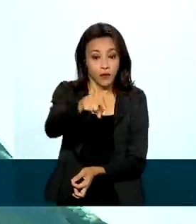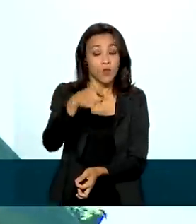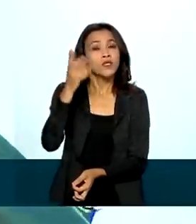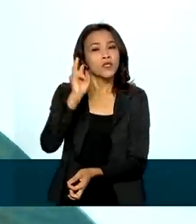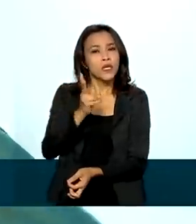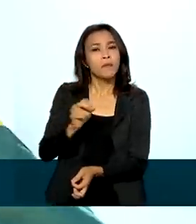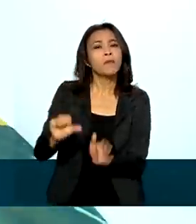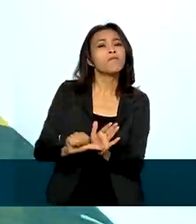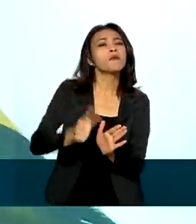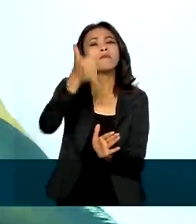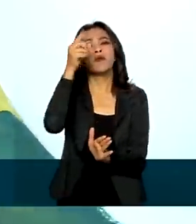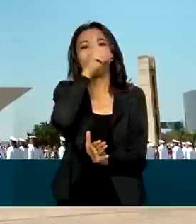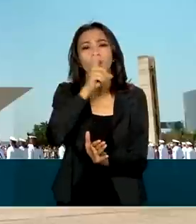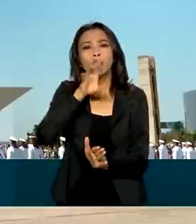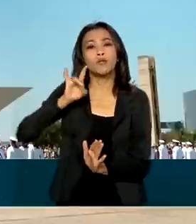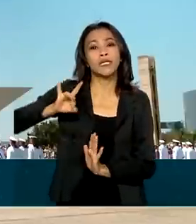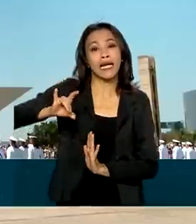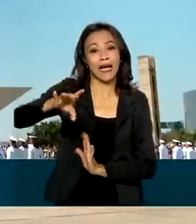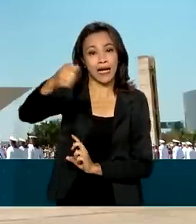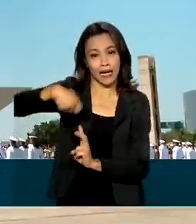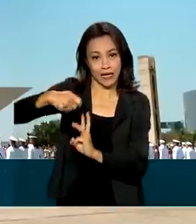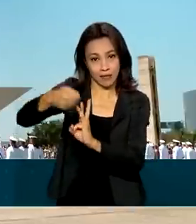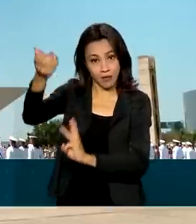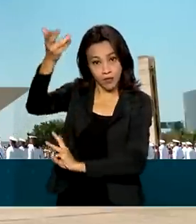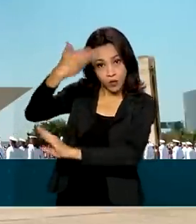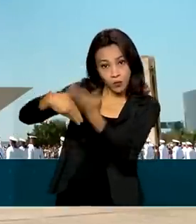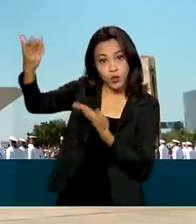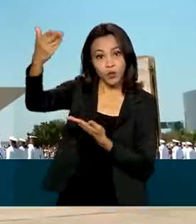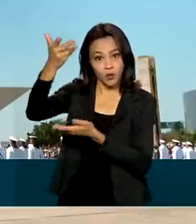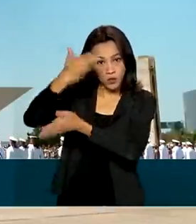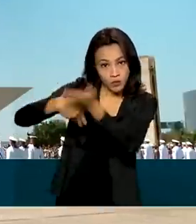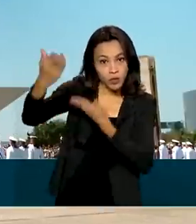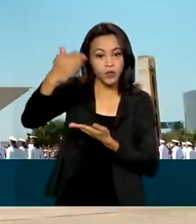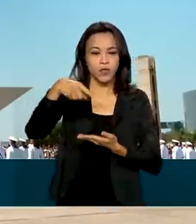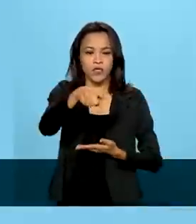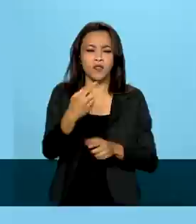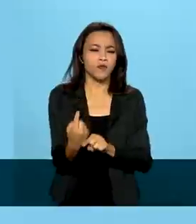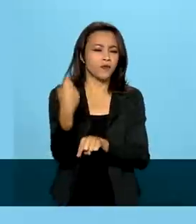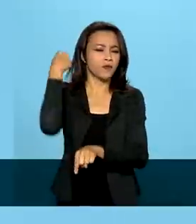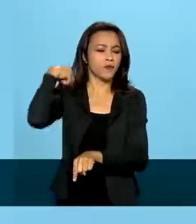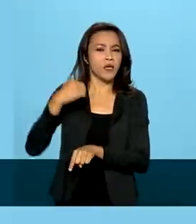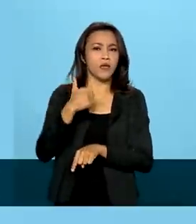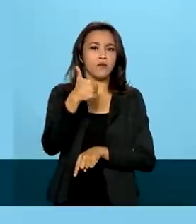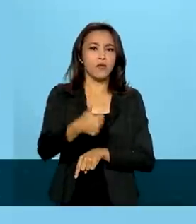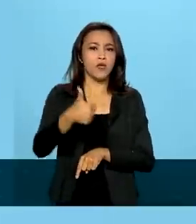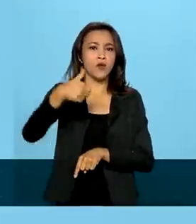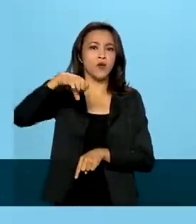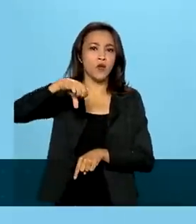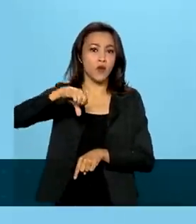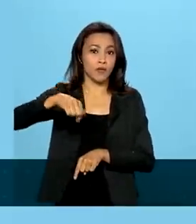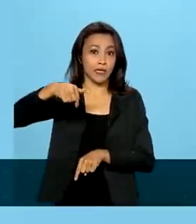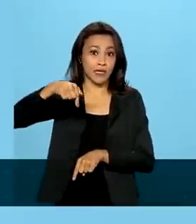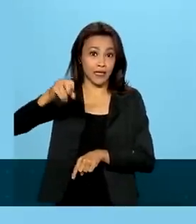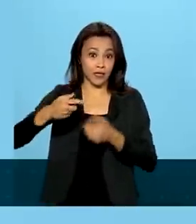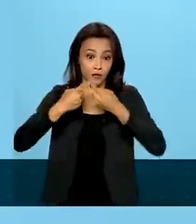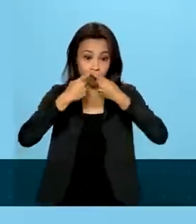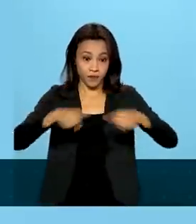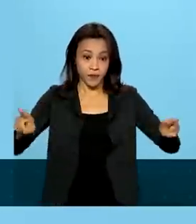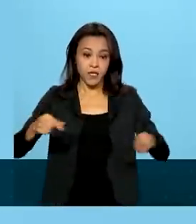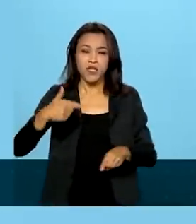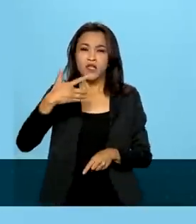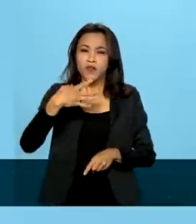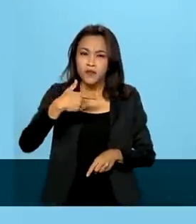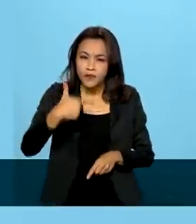todo primeiro domingo de cada mês. O Mastro Especial, inaugurado na década de 70, é formado por 24 hastes metálicas que